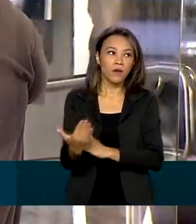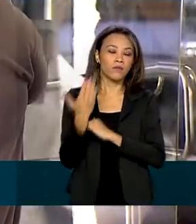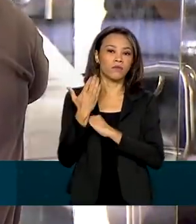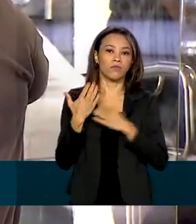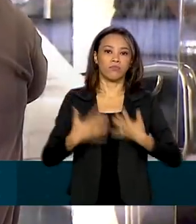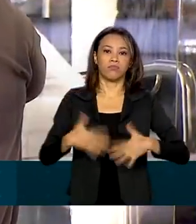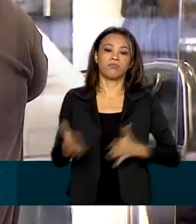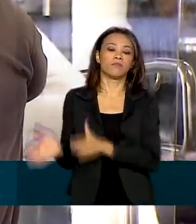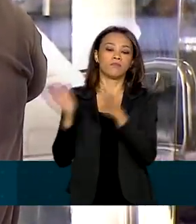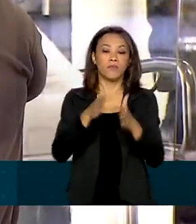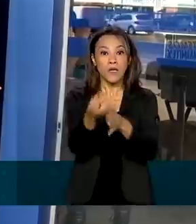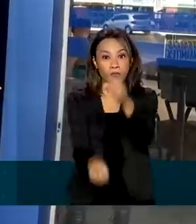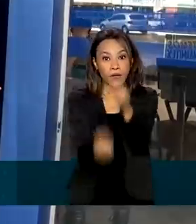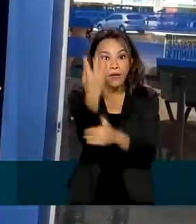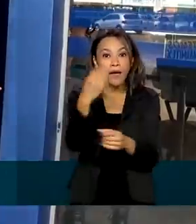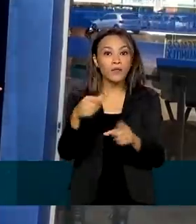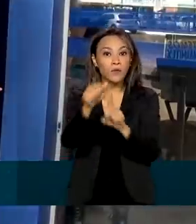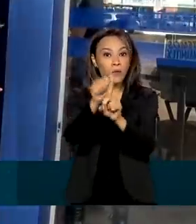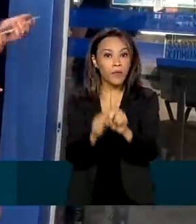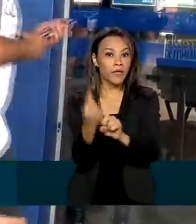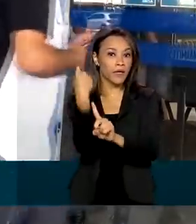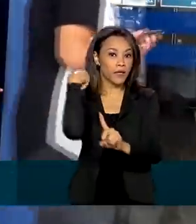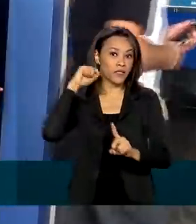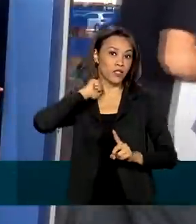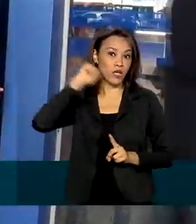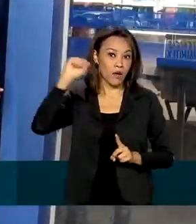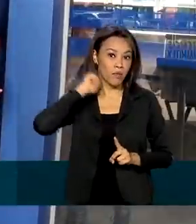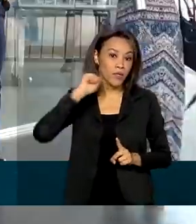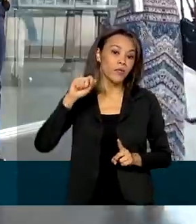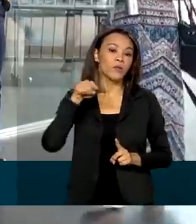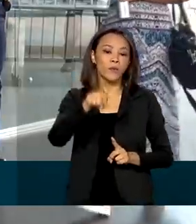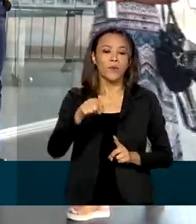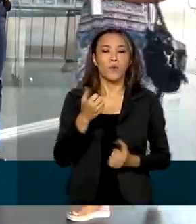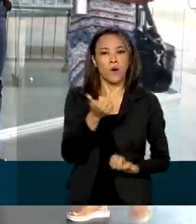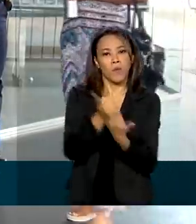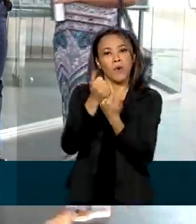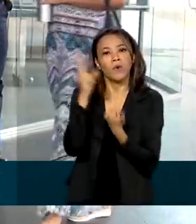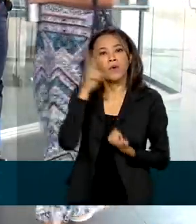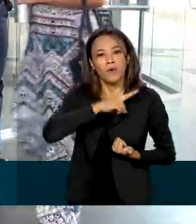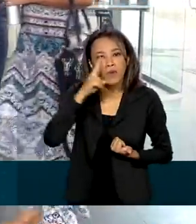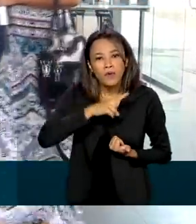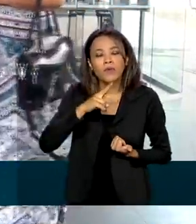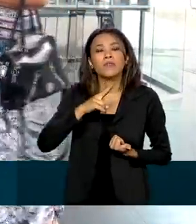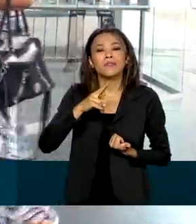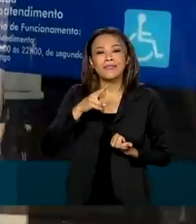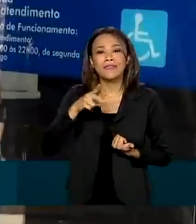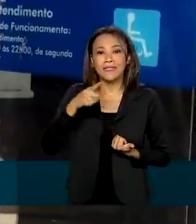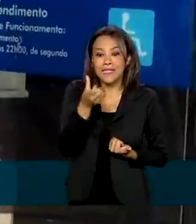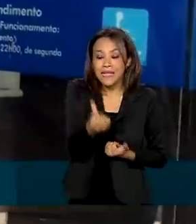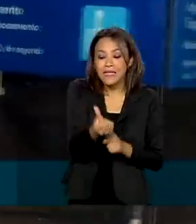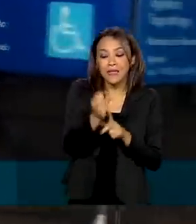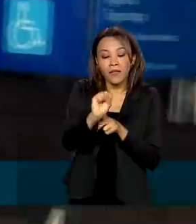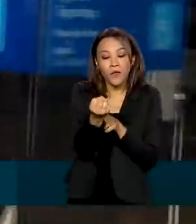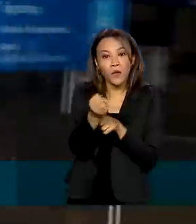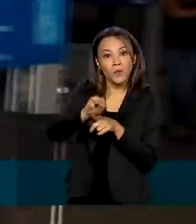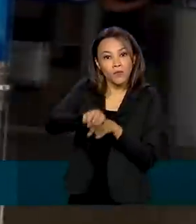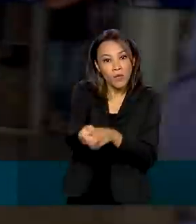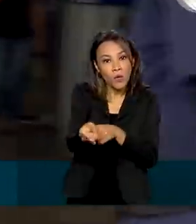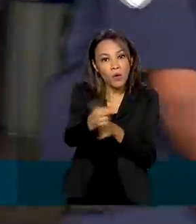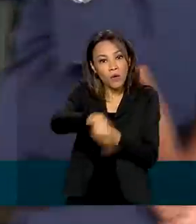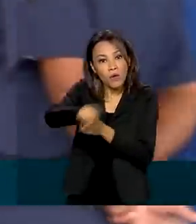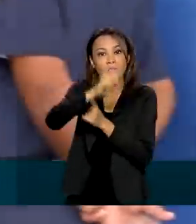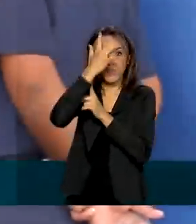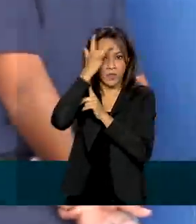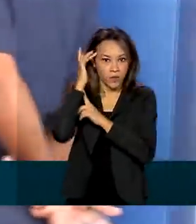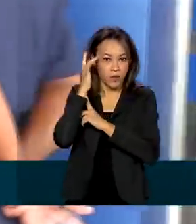Criado em abril para reduzir os efeitos da quarentena, o auxílio emergencial chegou a 68 milhões de brasileiros.